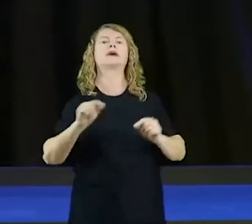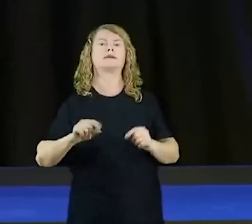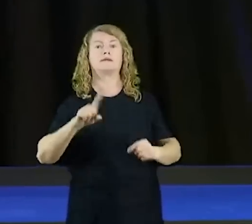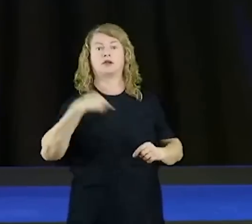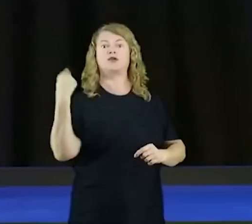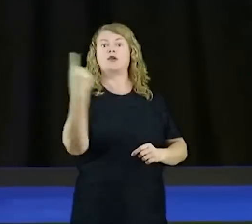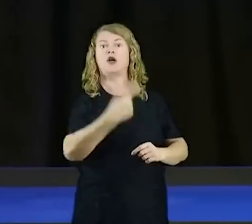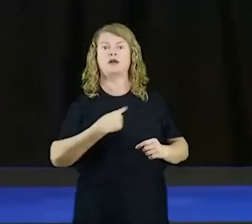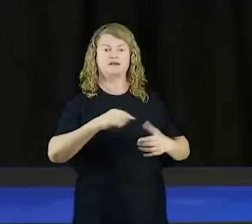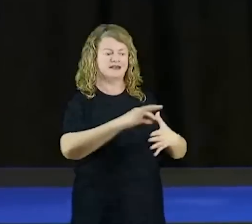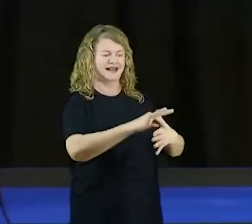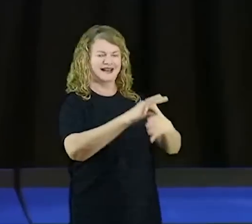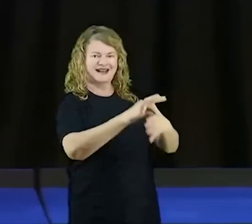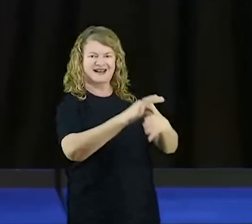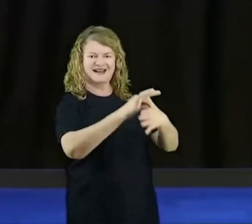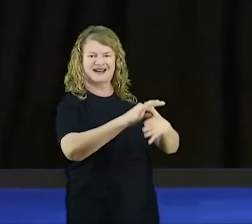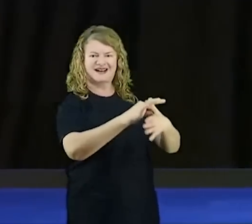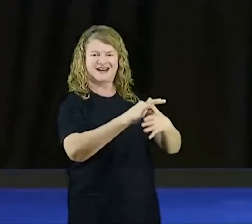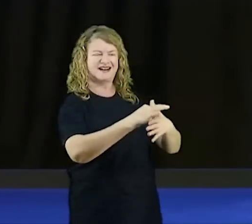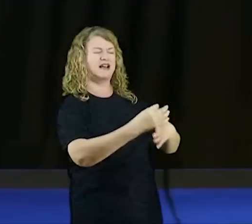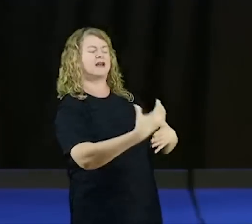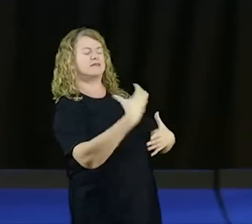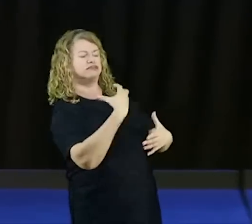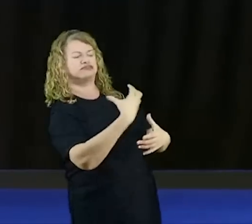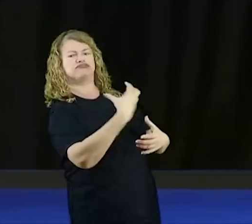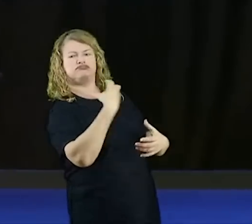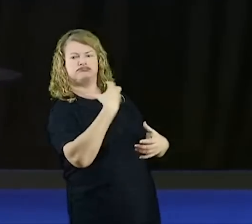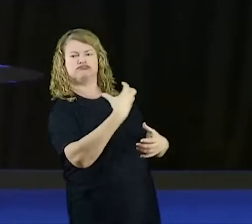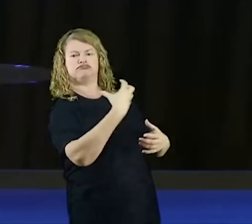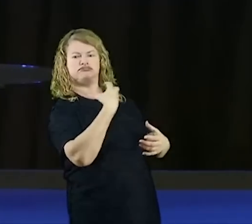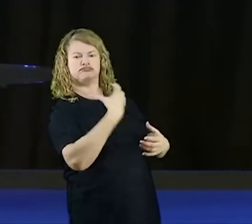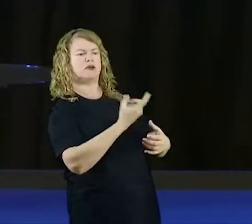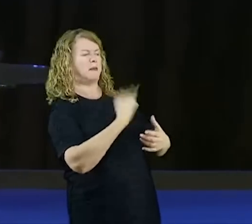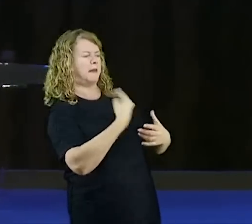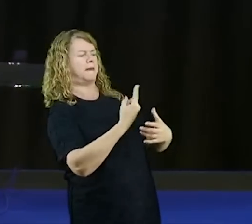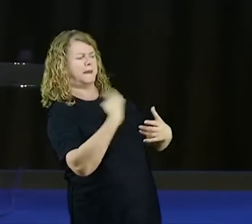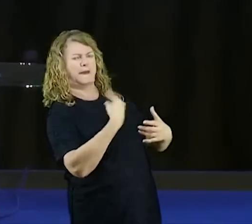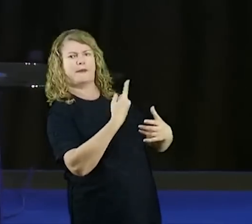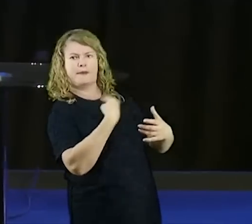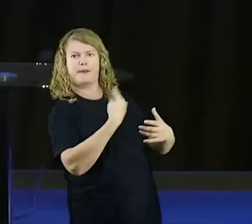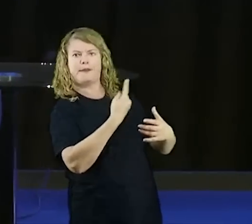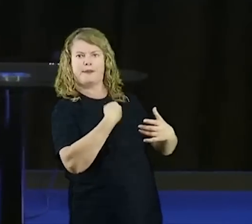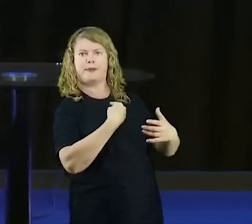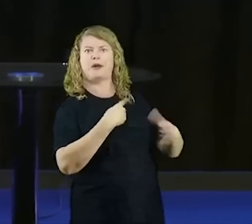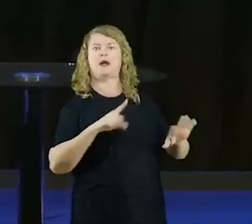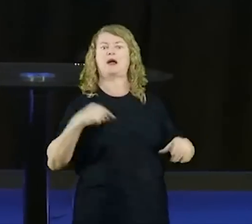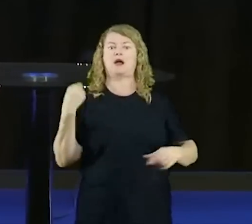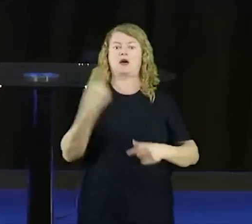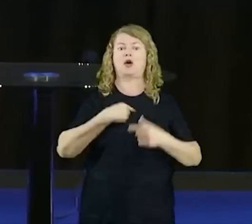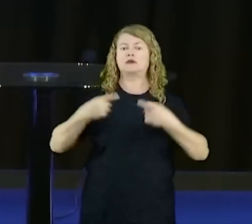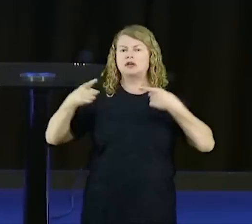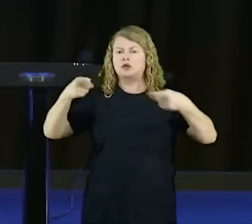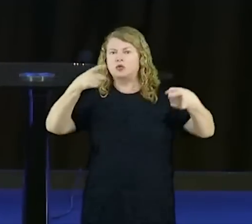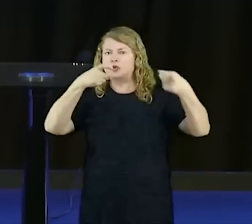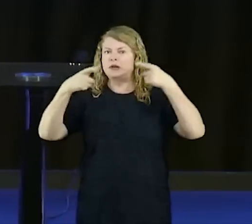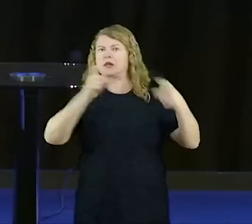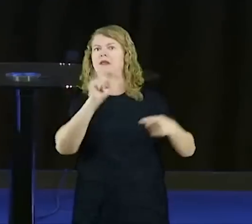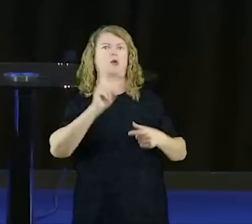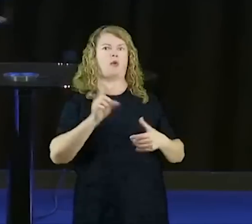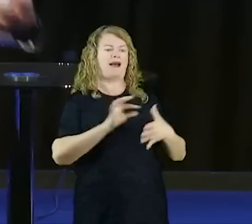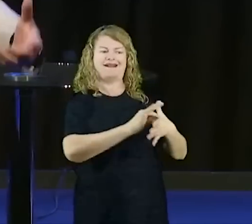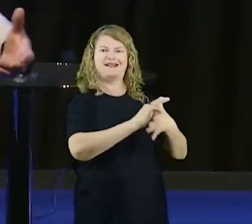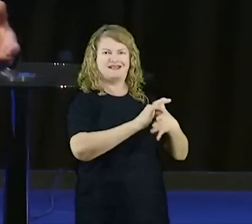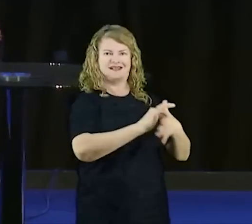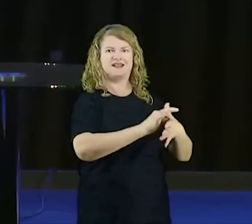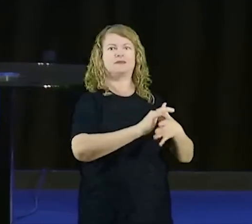andamos como ser humano, não militamos segundo a carne. Você sabe que as armas da nossa milícia não são carnais,